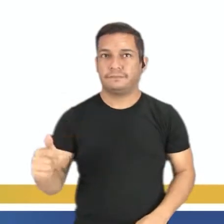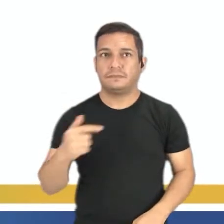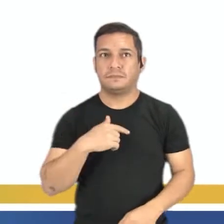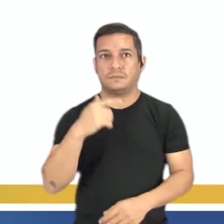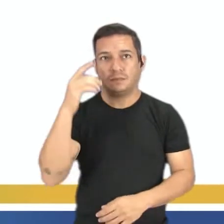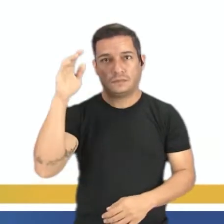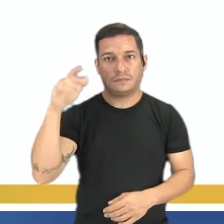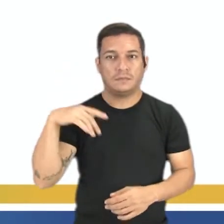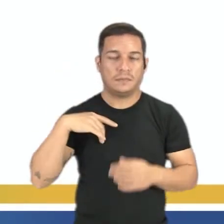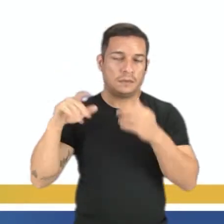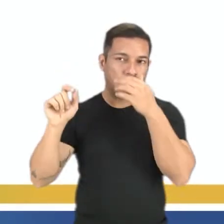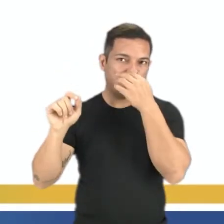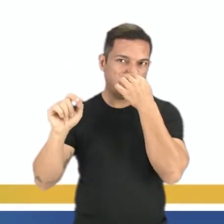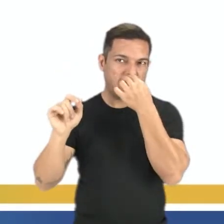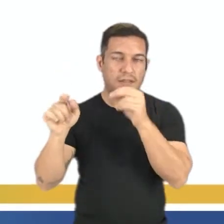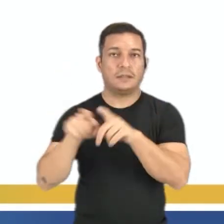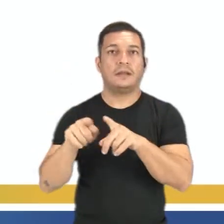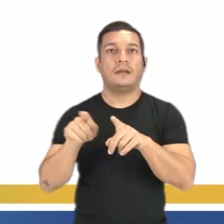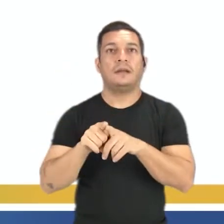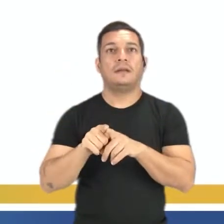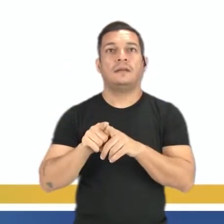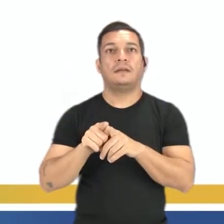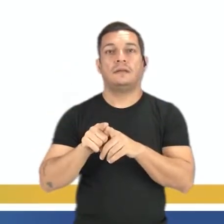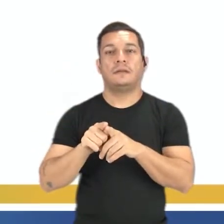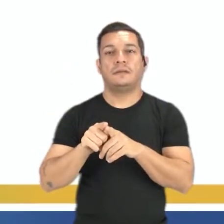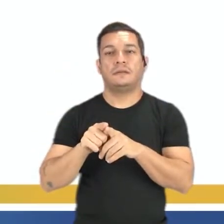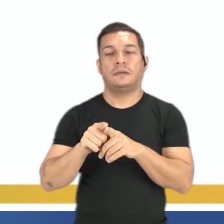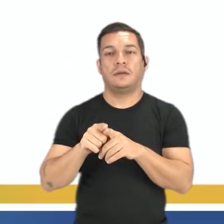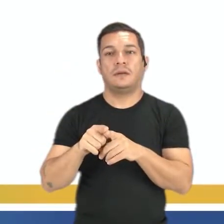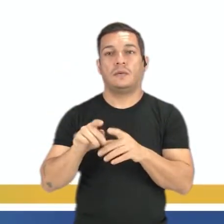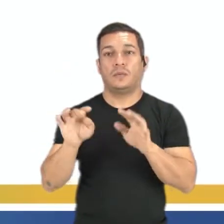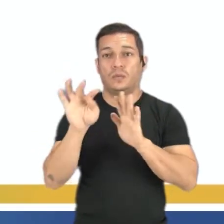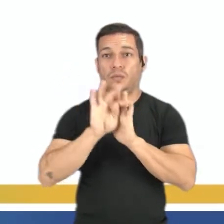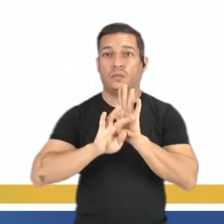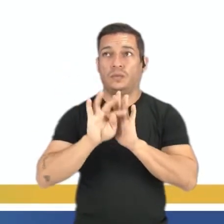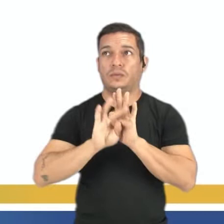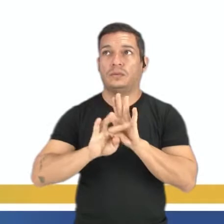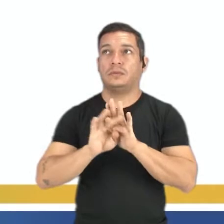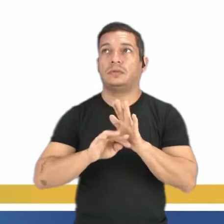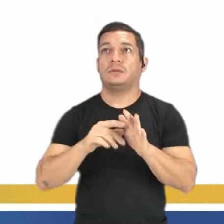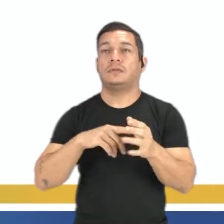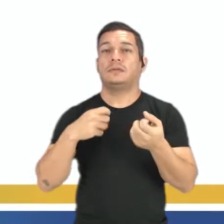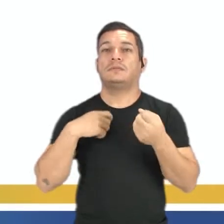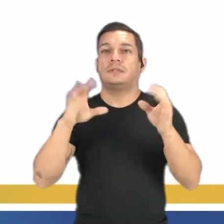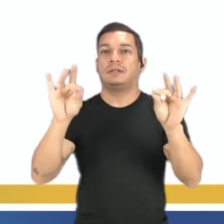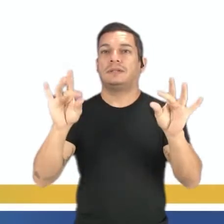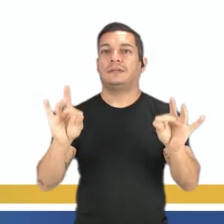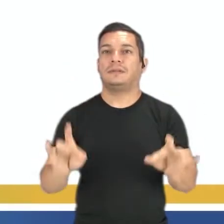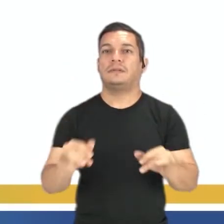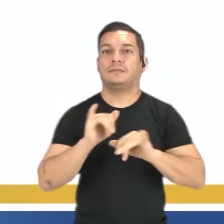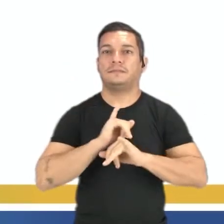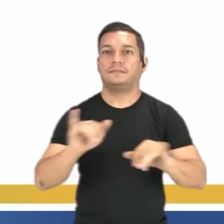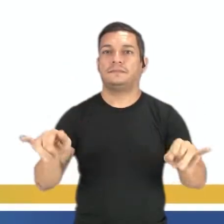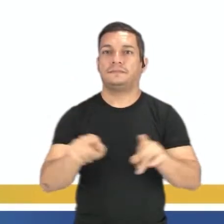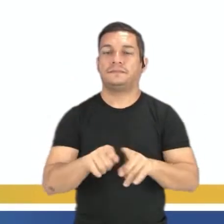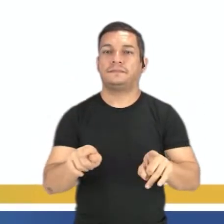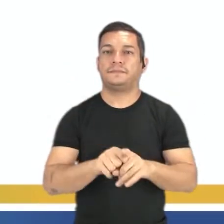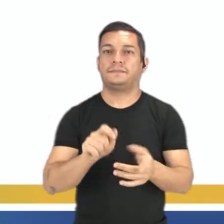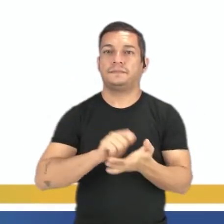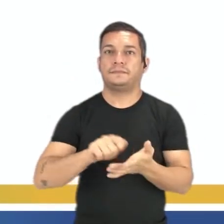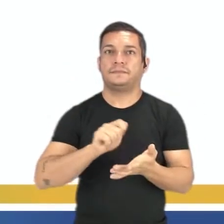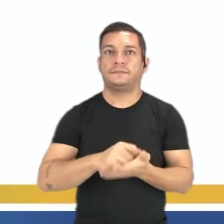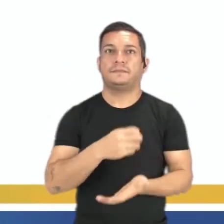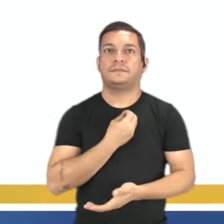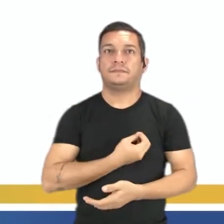rosto do menino, nós temos o elemento corpo do texto, né, que se trata da descrição do anúncio. Está escrito,